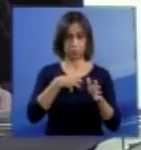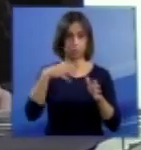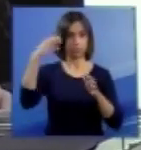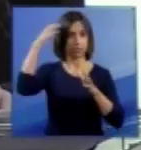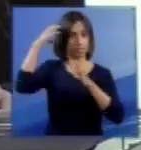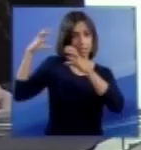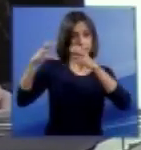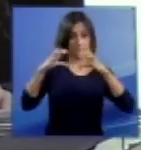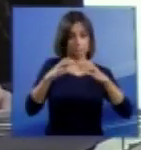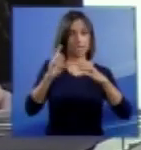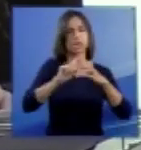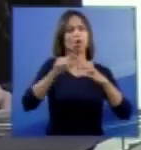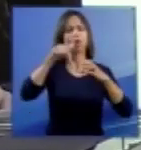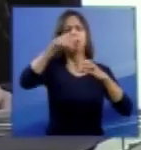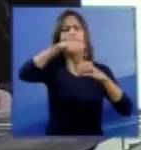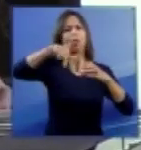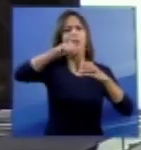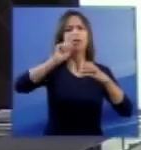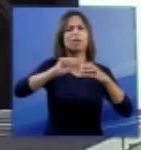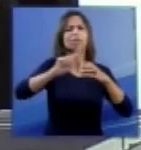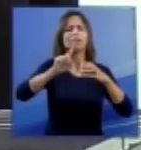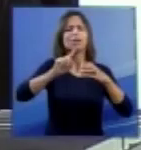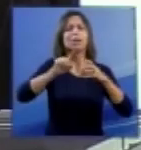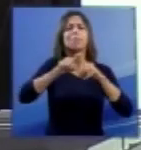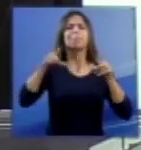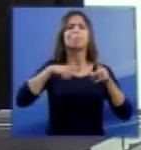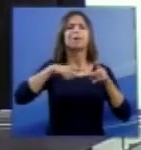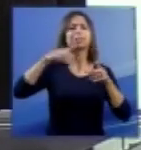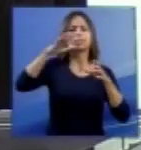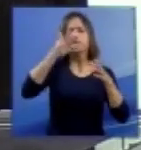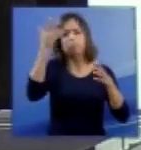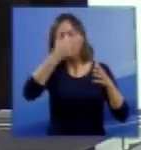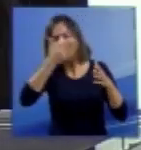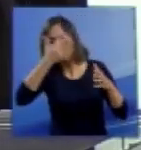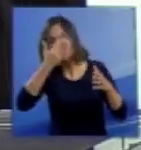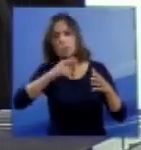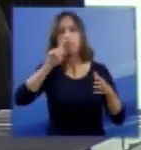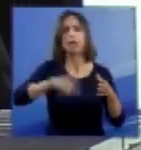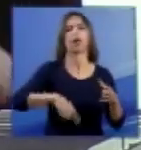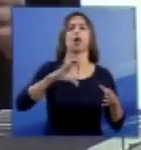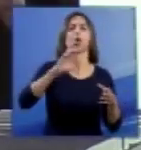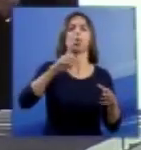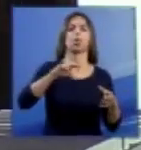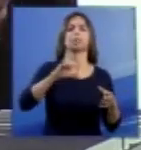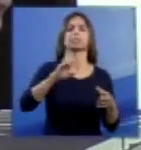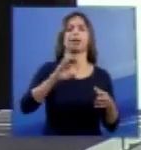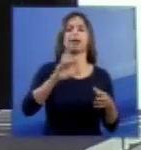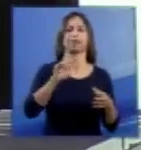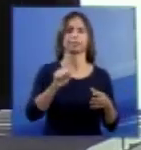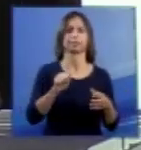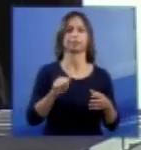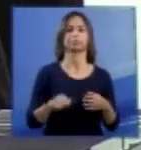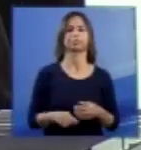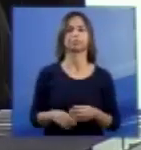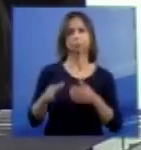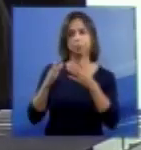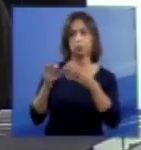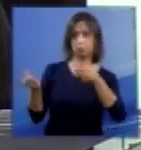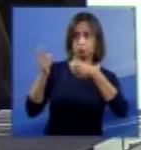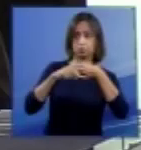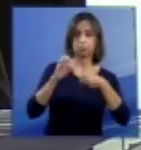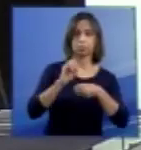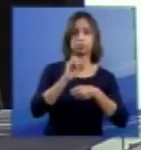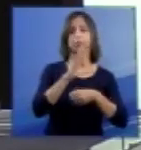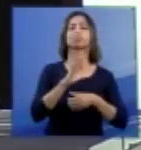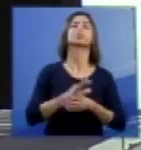física de atuação quântica é a consciência. Ele diz assim, volta, por favor. Ele diz assim,